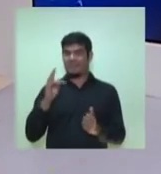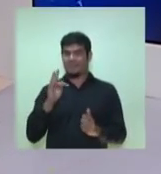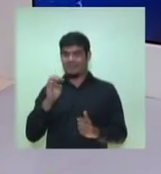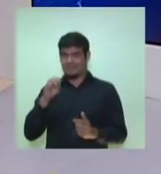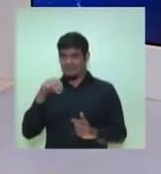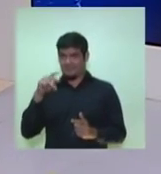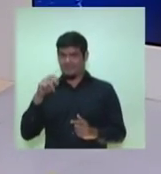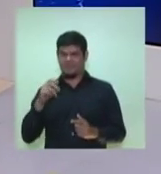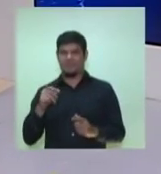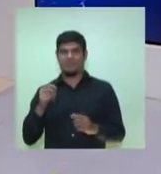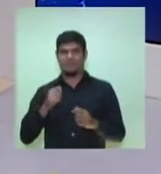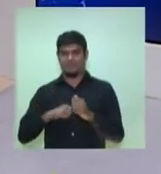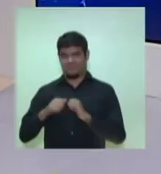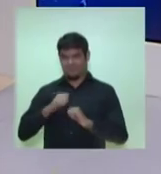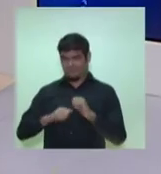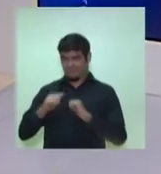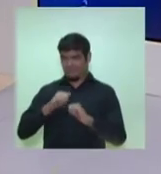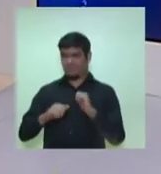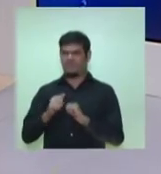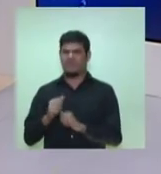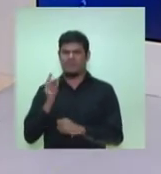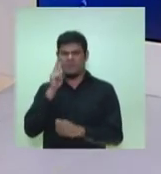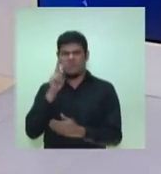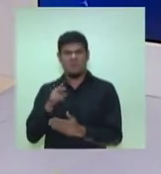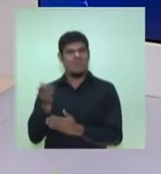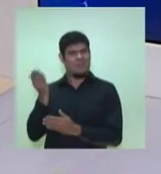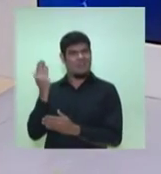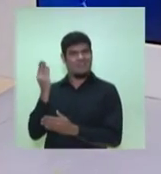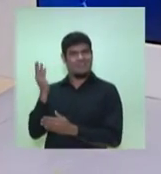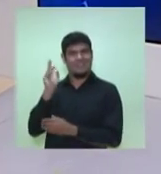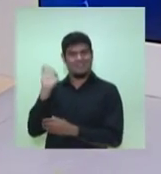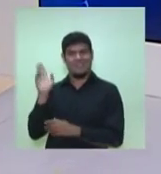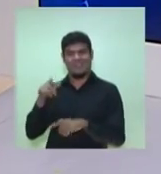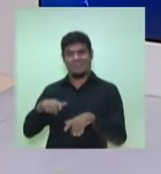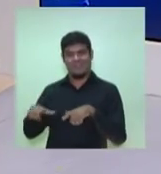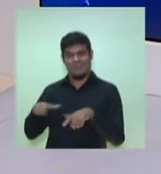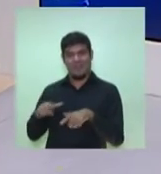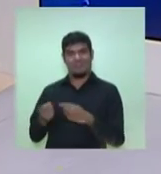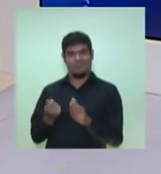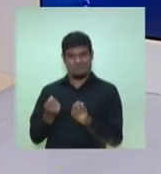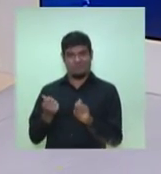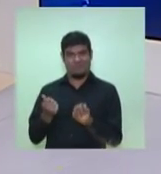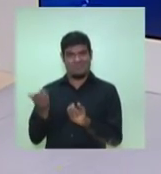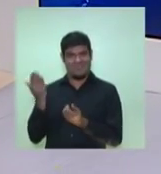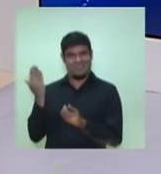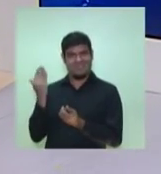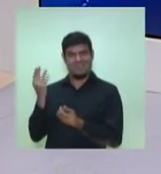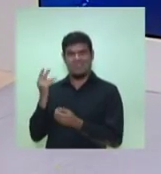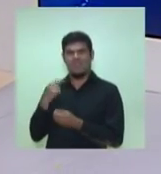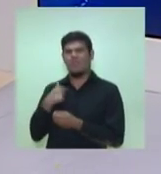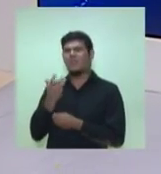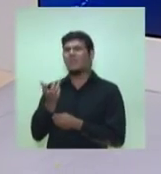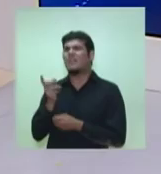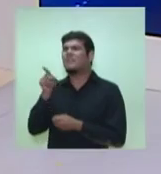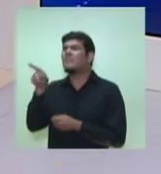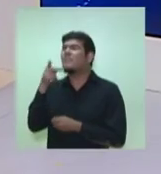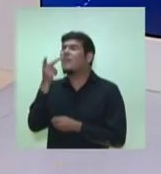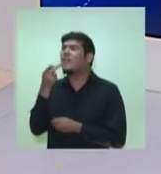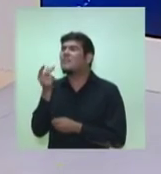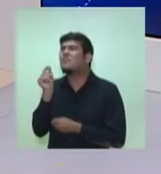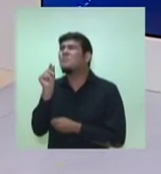bloco anterior foi abordado o assunto emprego e renda. E eu gostaria que você falasse um pouco sobre os seus